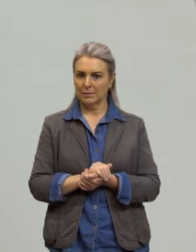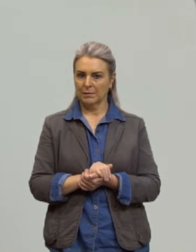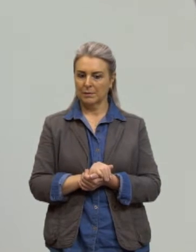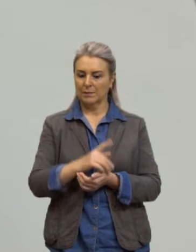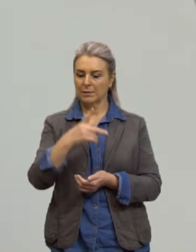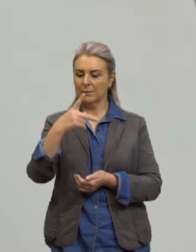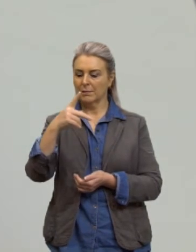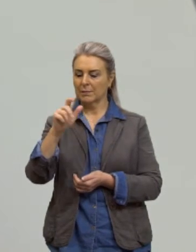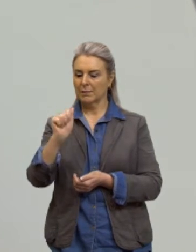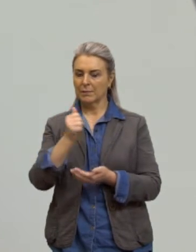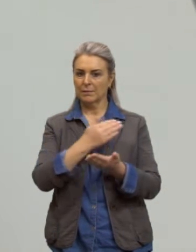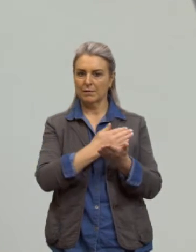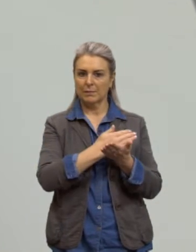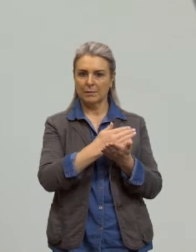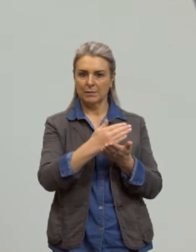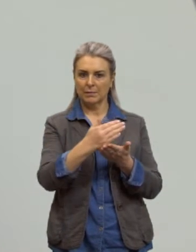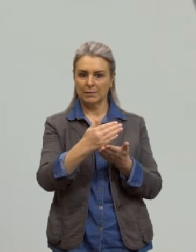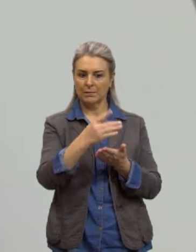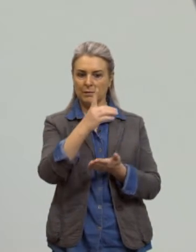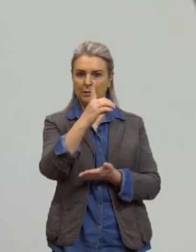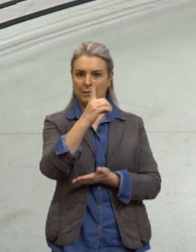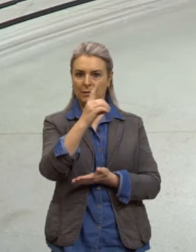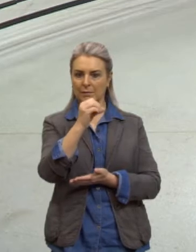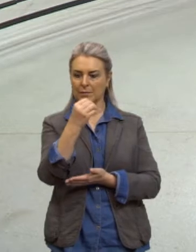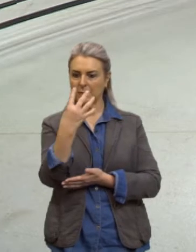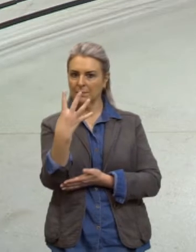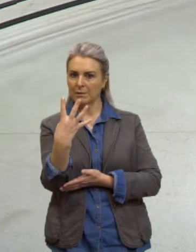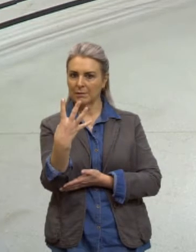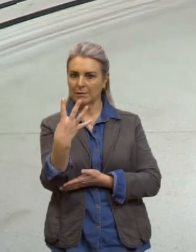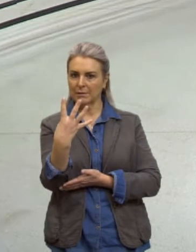PA começa em cento quatro